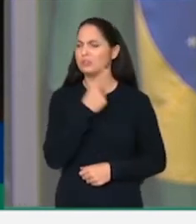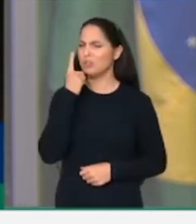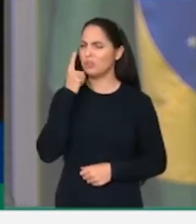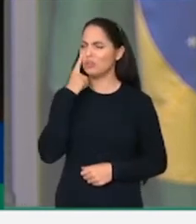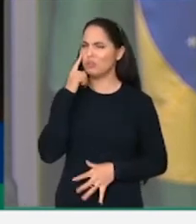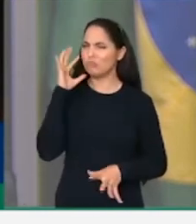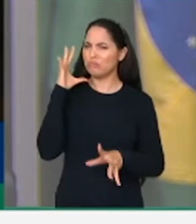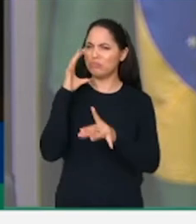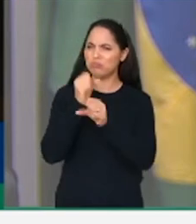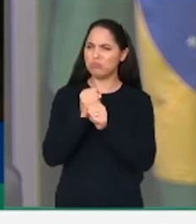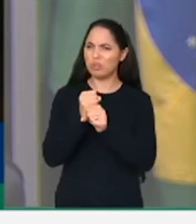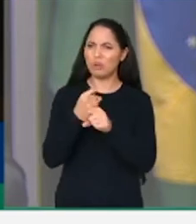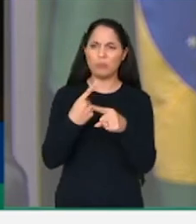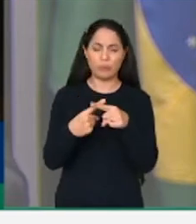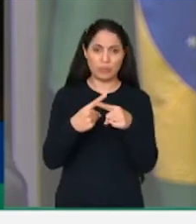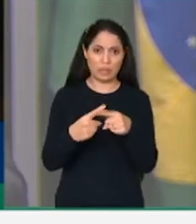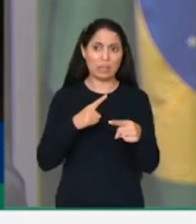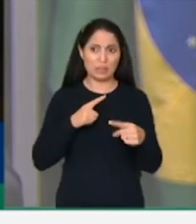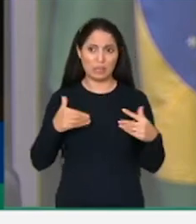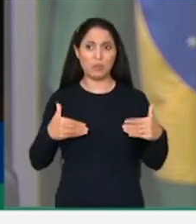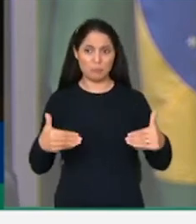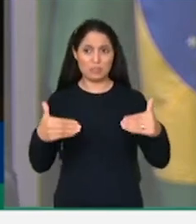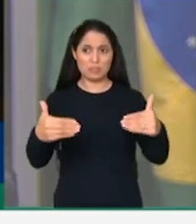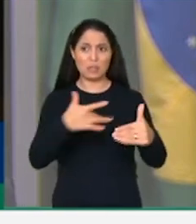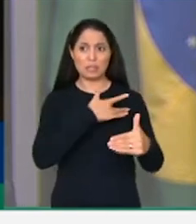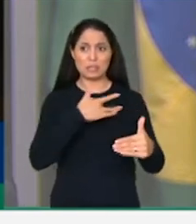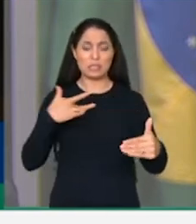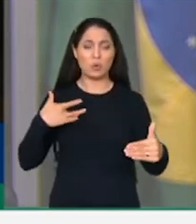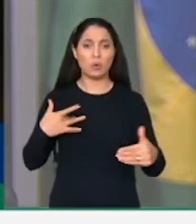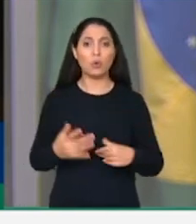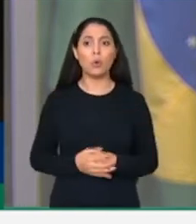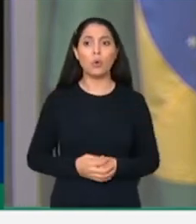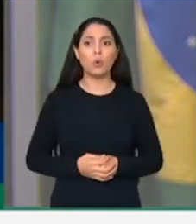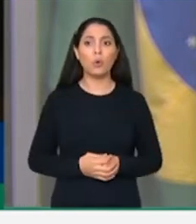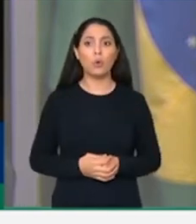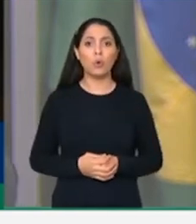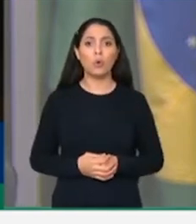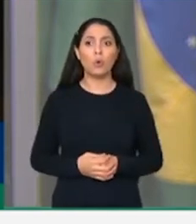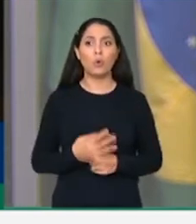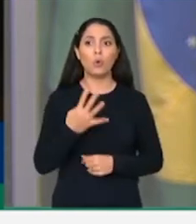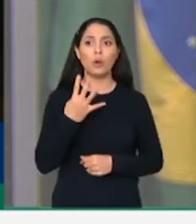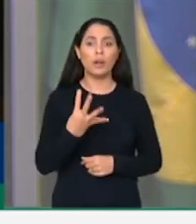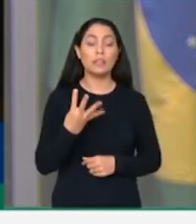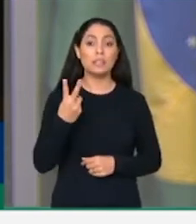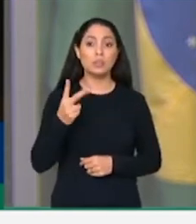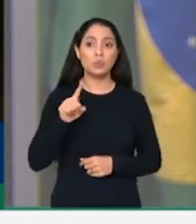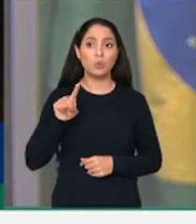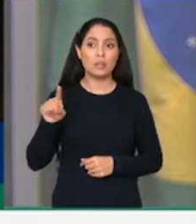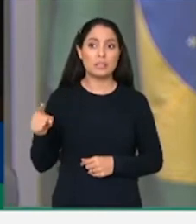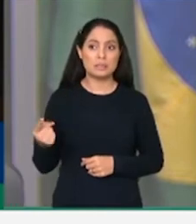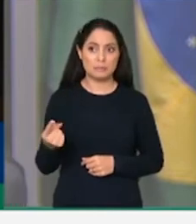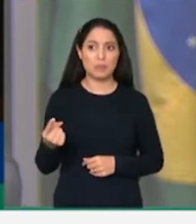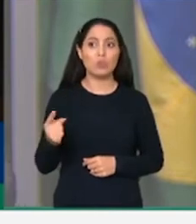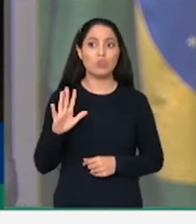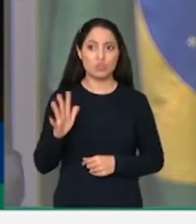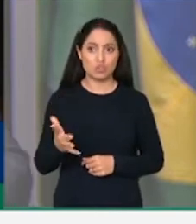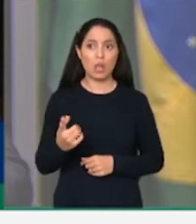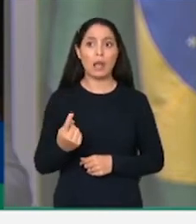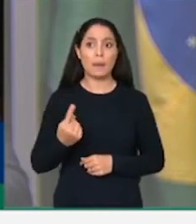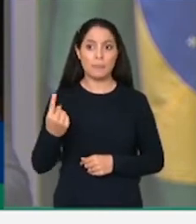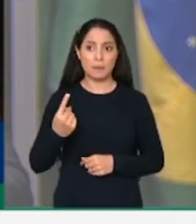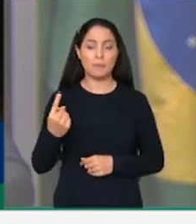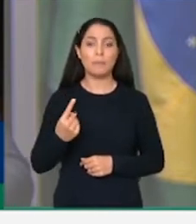porque, de acordo com o Ministério da Saúde, 42.819 pessoas tomaram a primeira dose, e 9.440